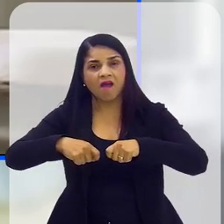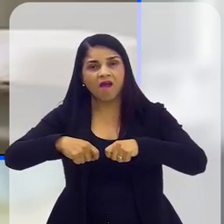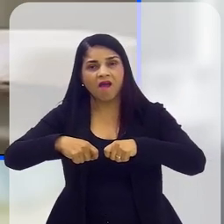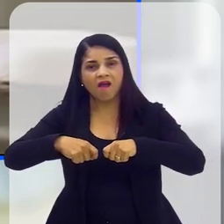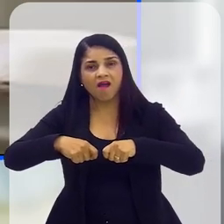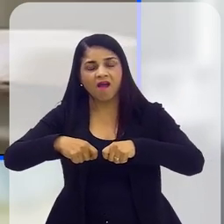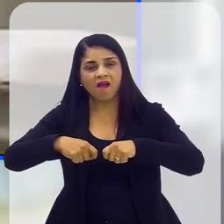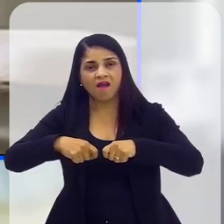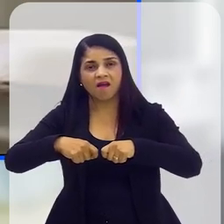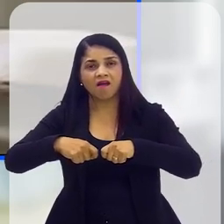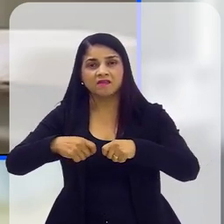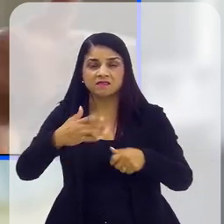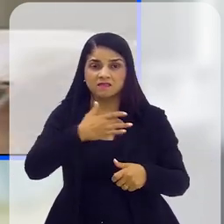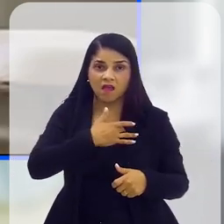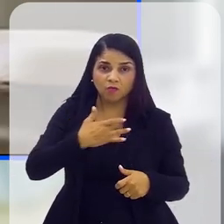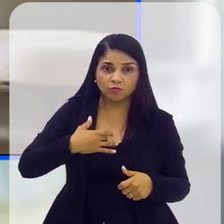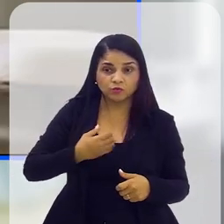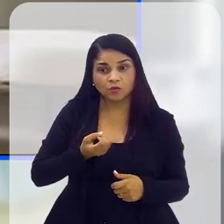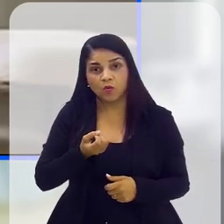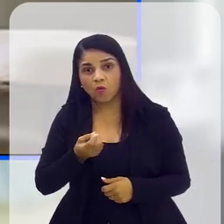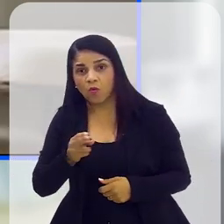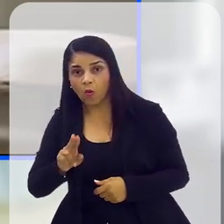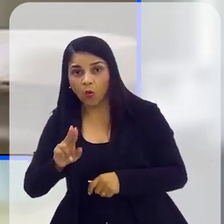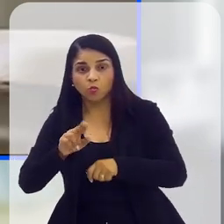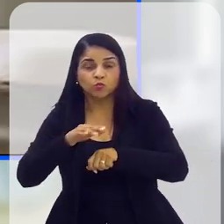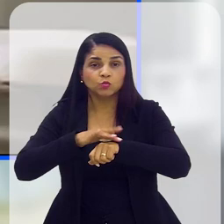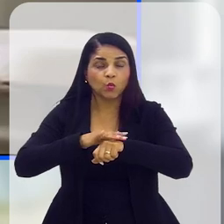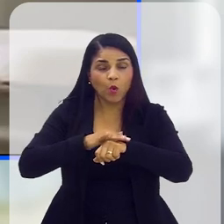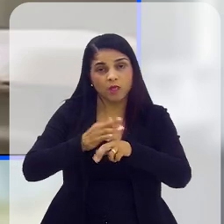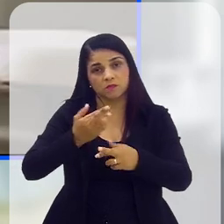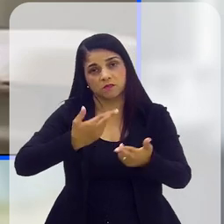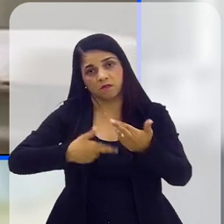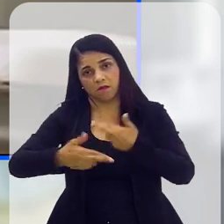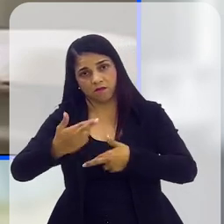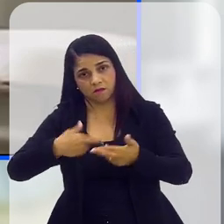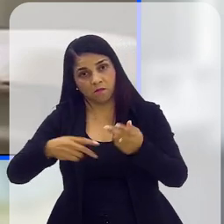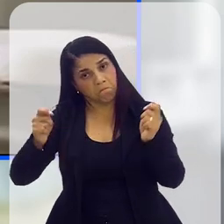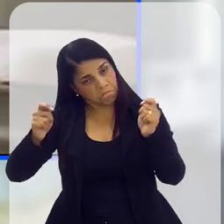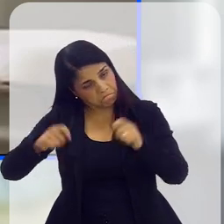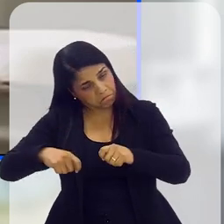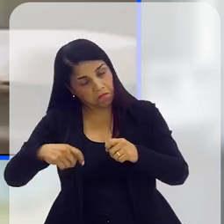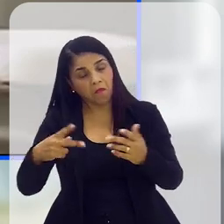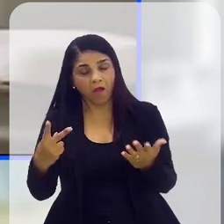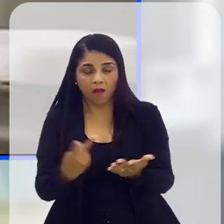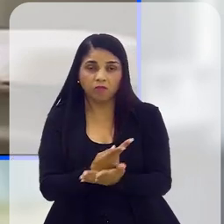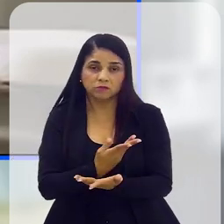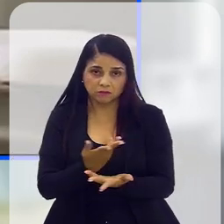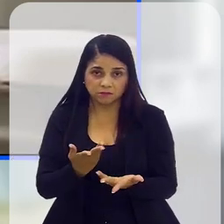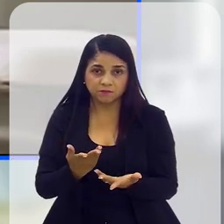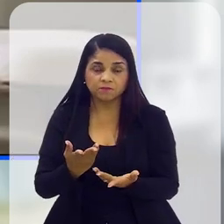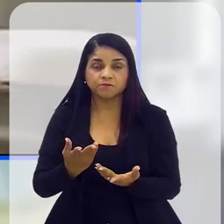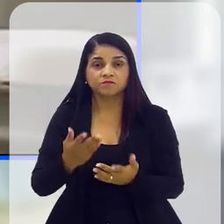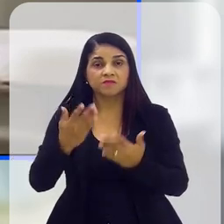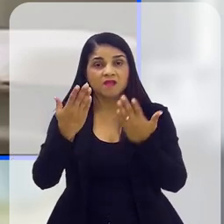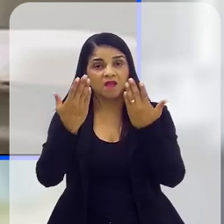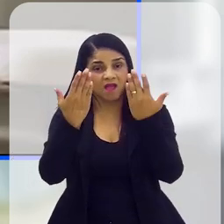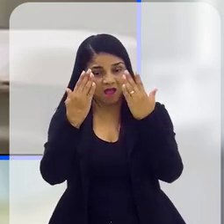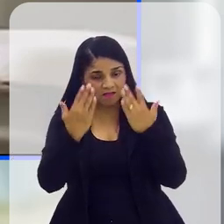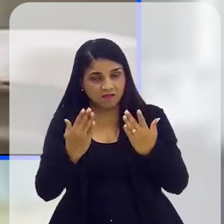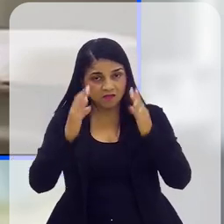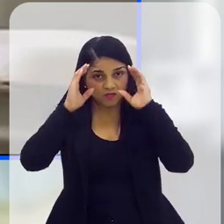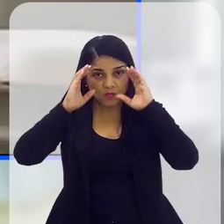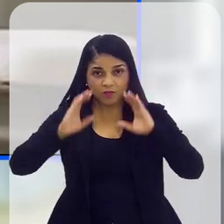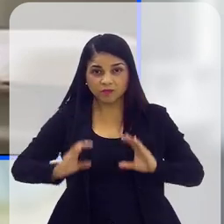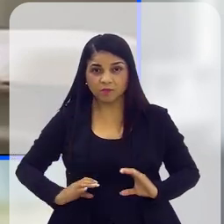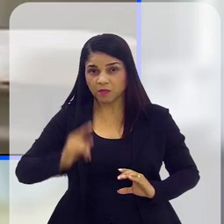de gerar saúde ou gerar doença nas relações, né? Então, a análise, na verdade,